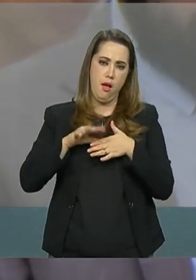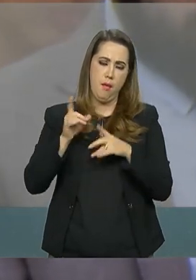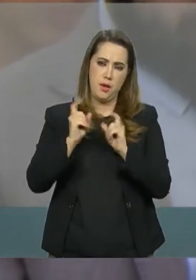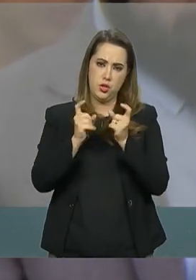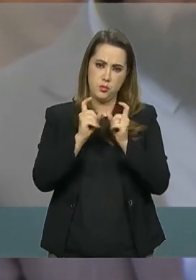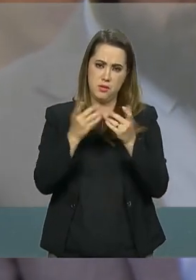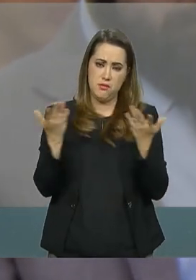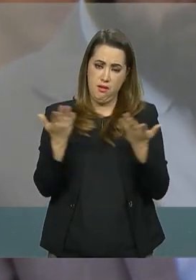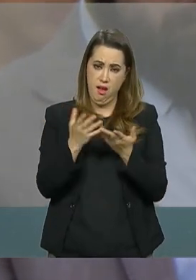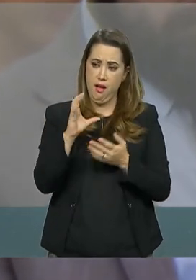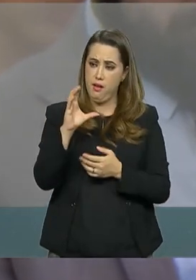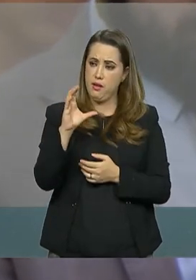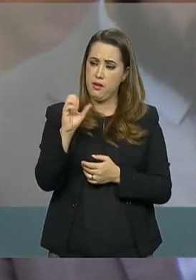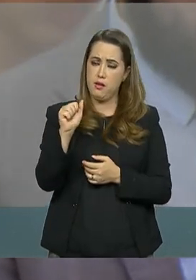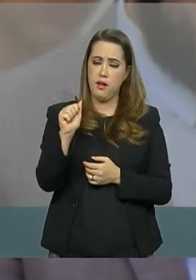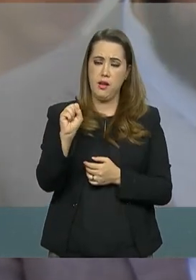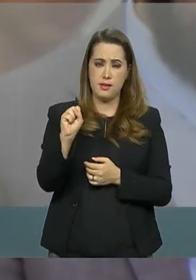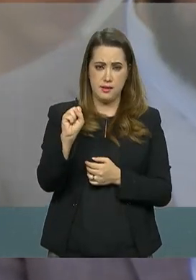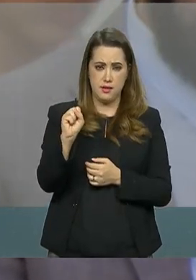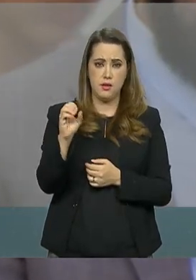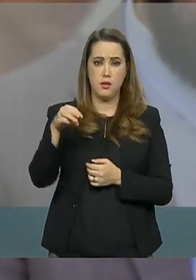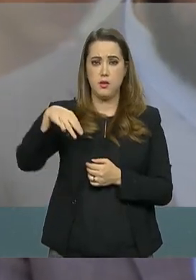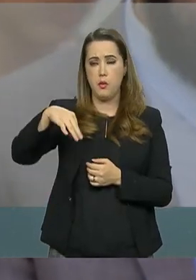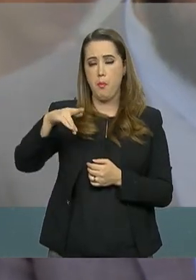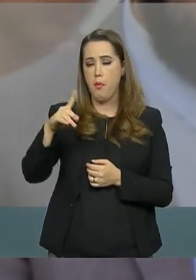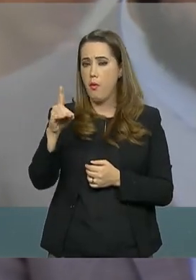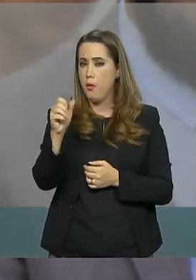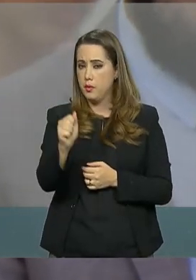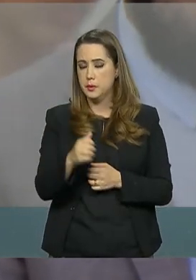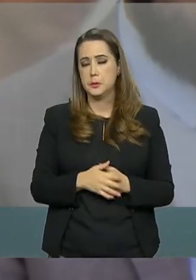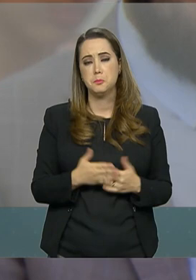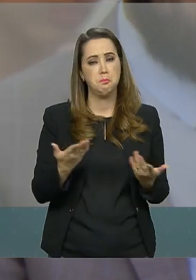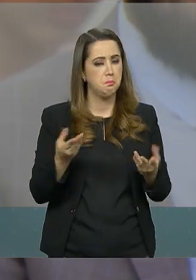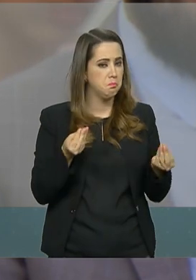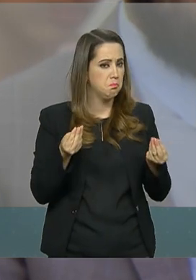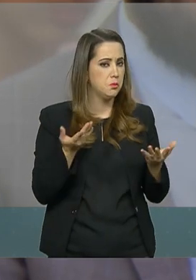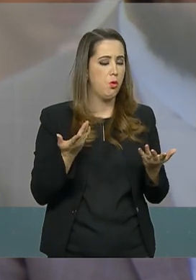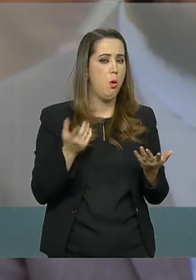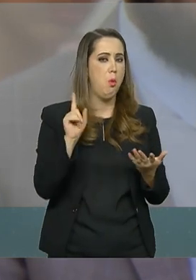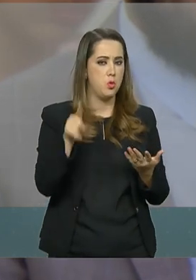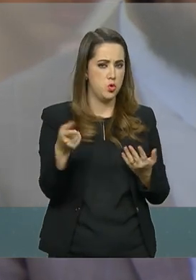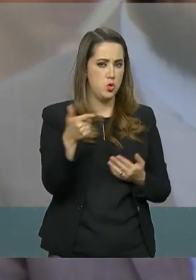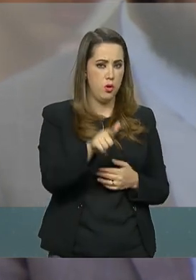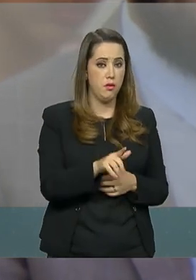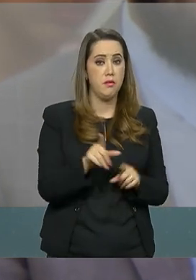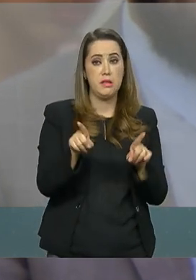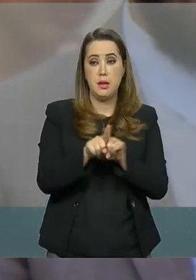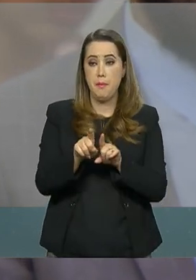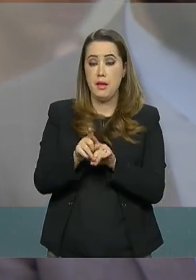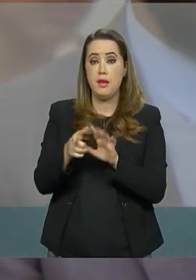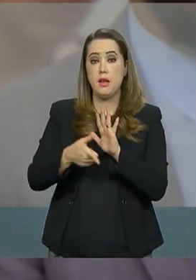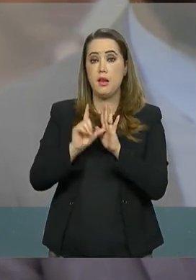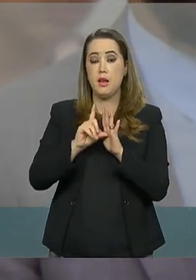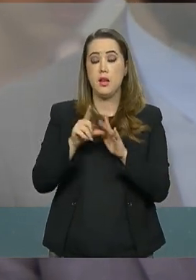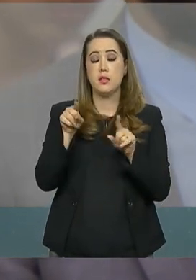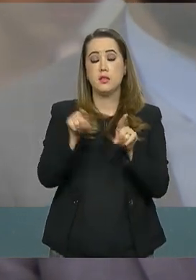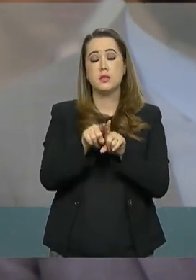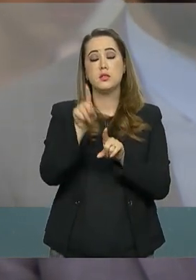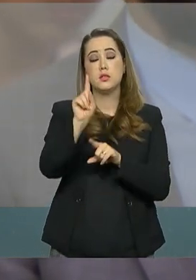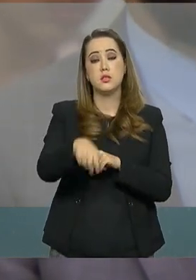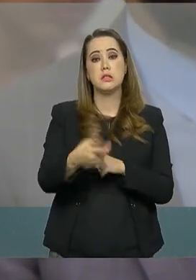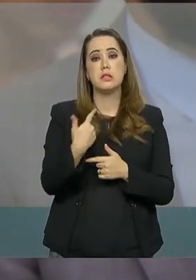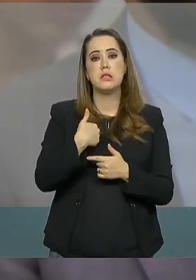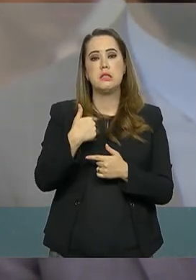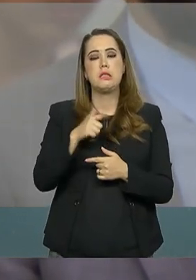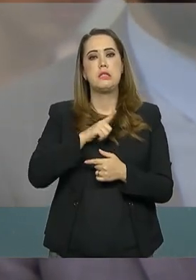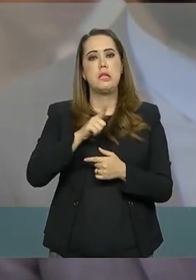que agora, há pouco, o Ministério da Agricultura confirmou a suspensão de exportações de carne bovina à China por conta de um episódio da